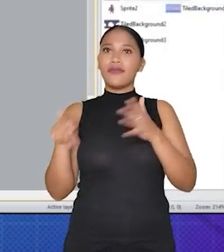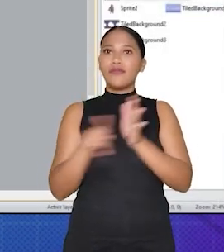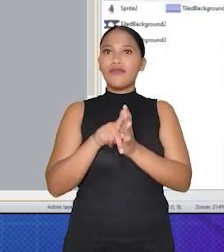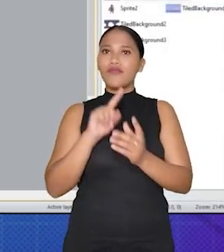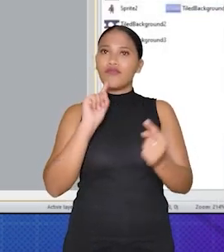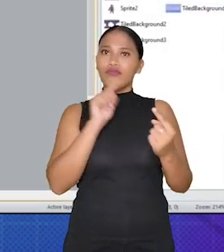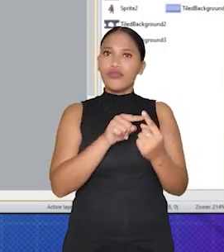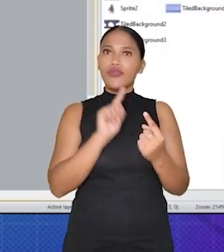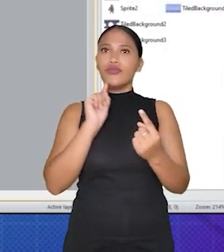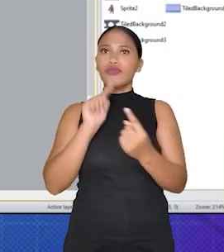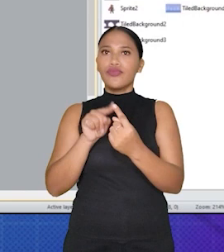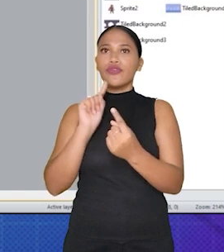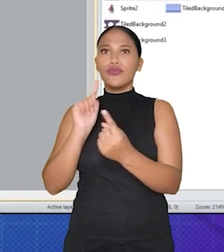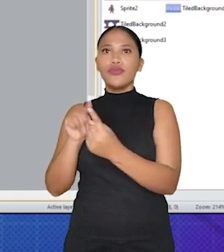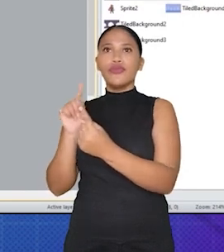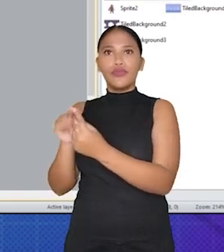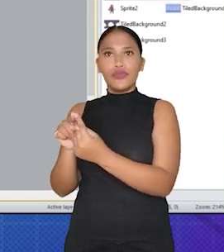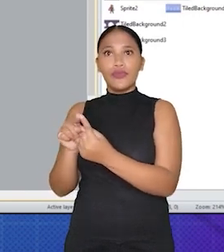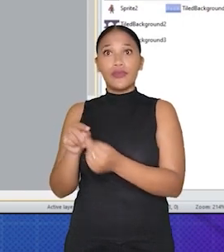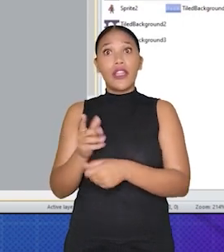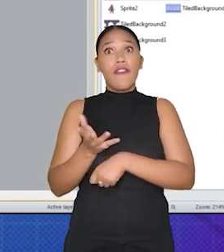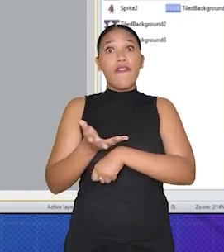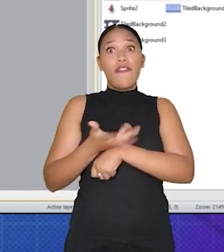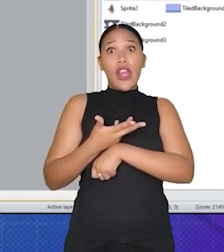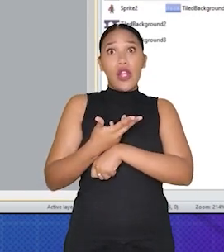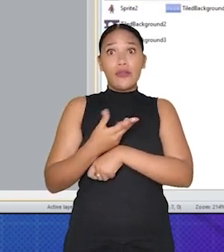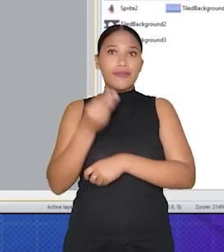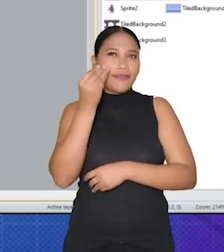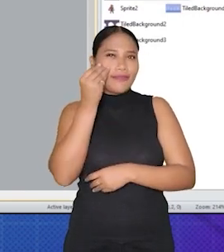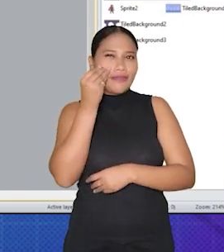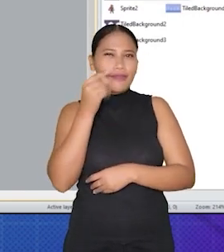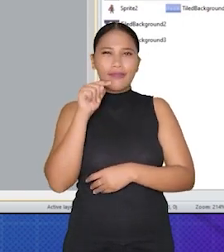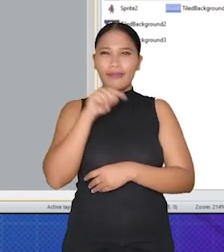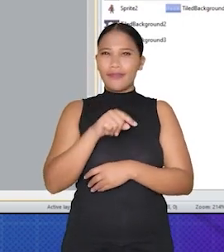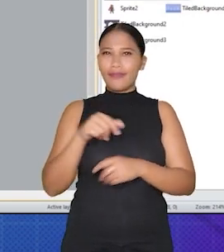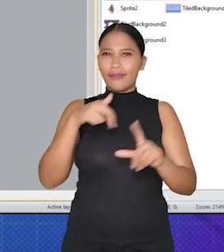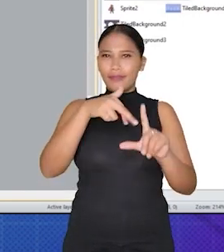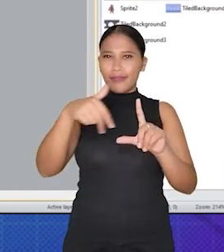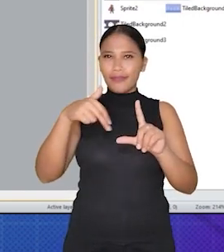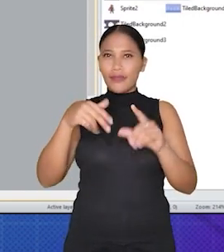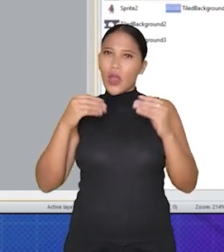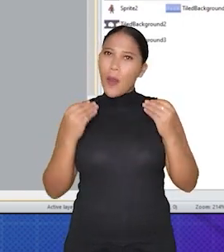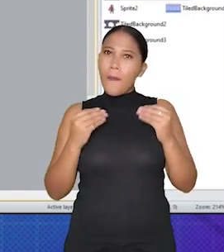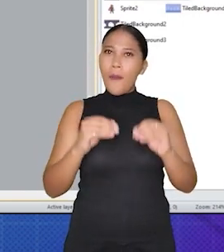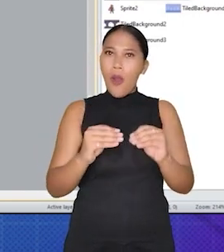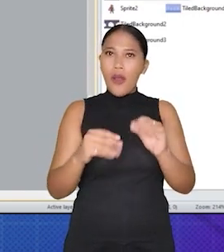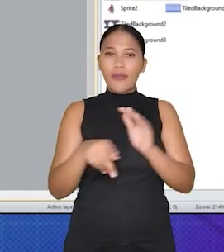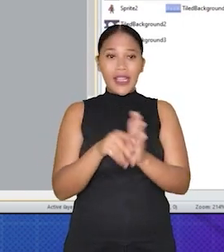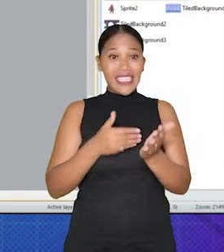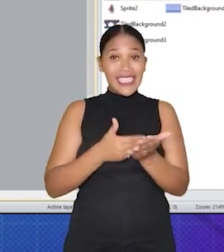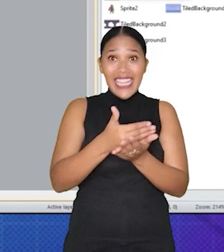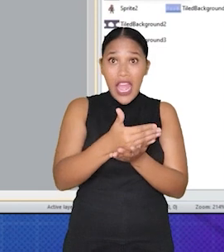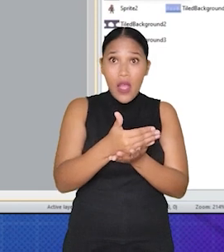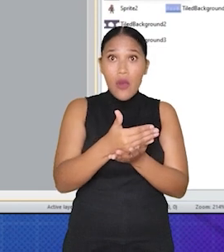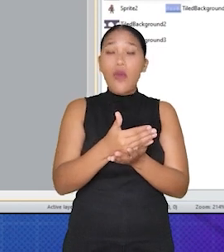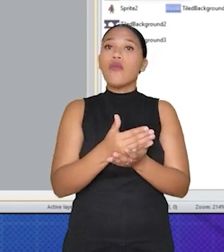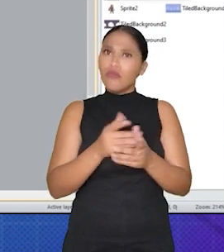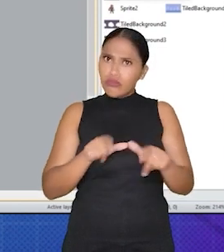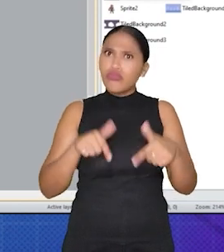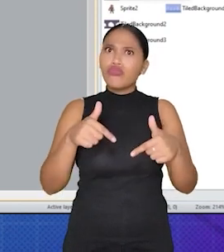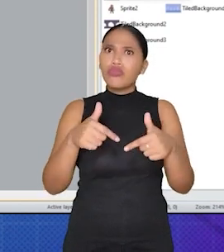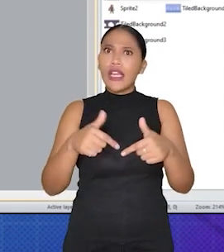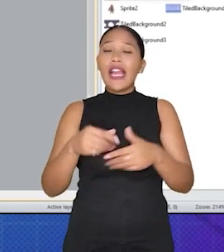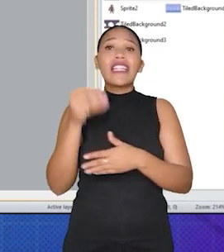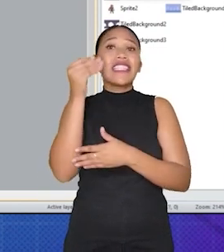imagem correspondente para cada frame. Velocidade. Para testar a animação, adicione o objeto à cena inicial e execute o